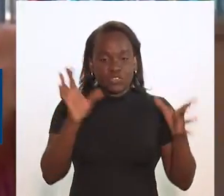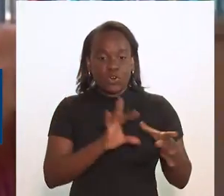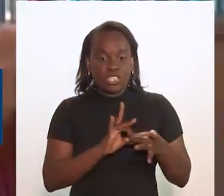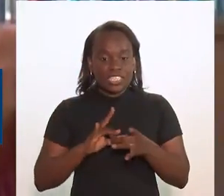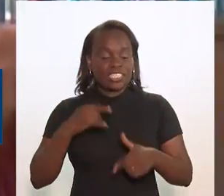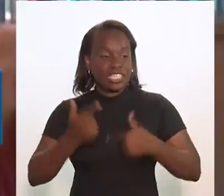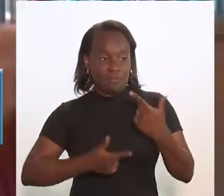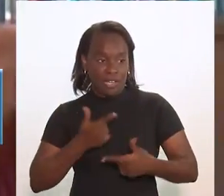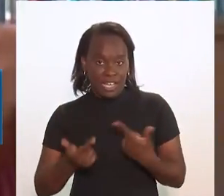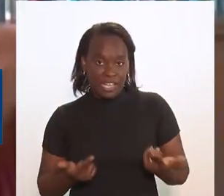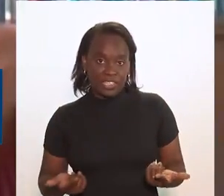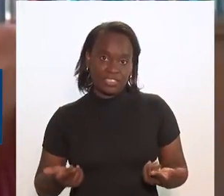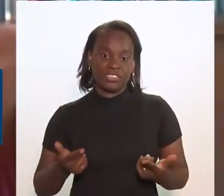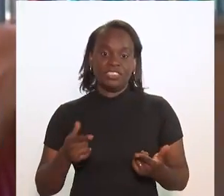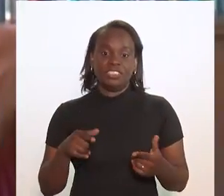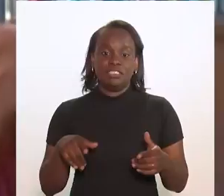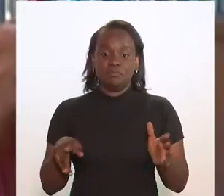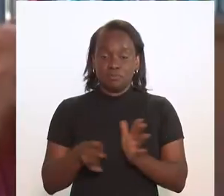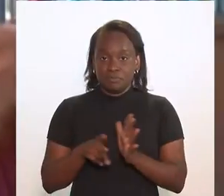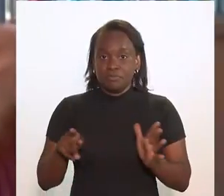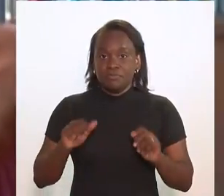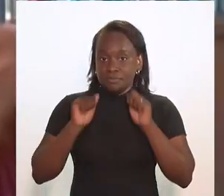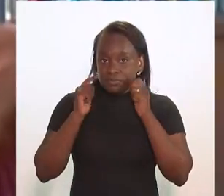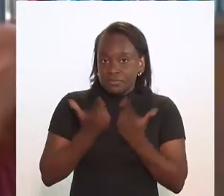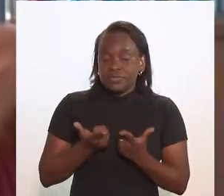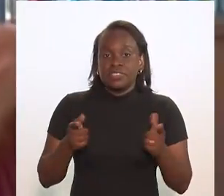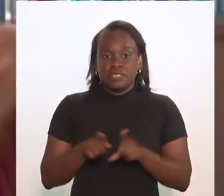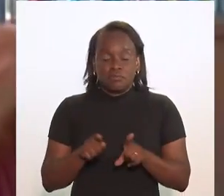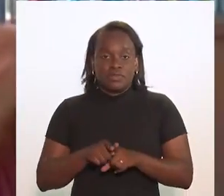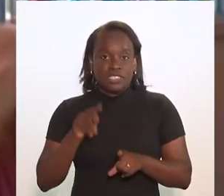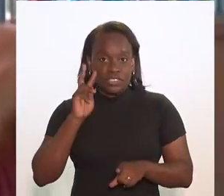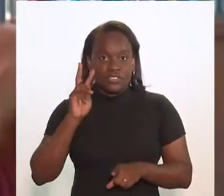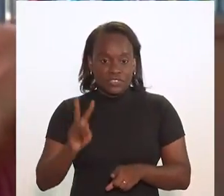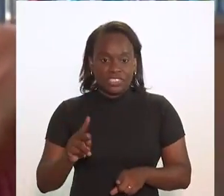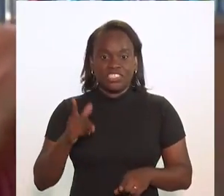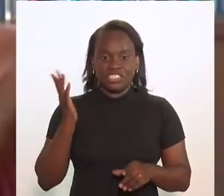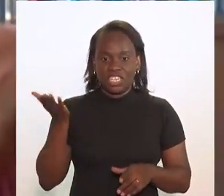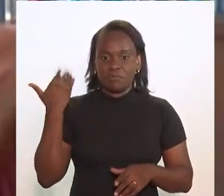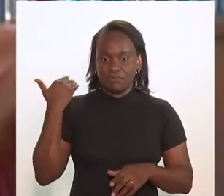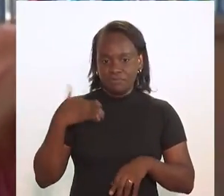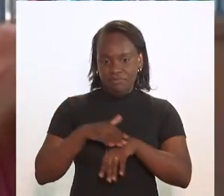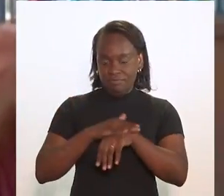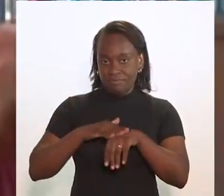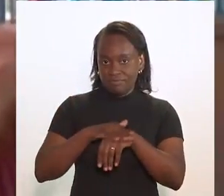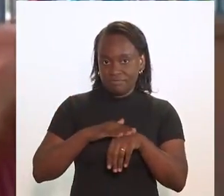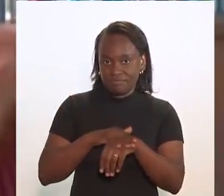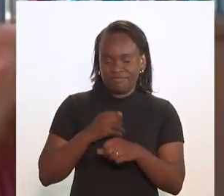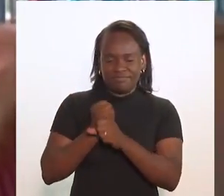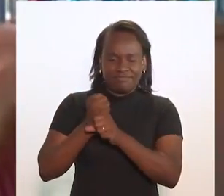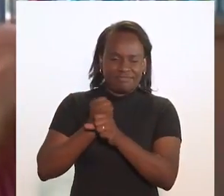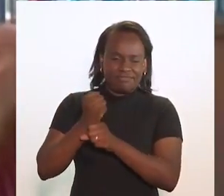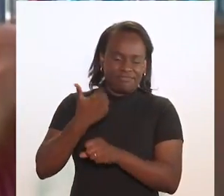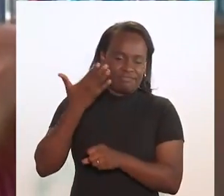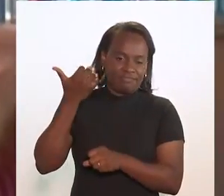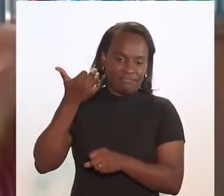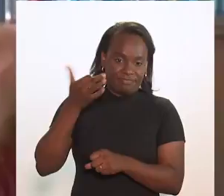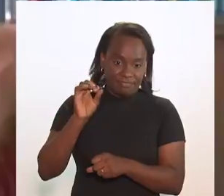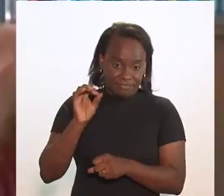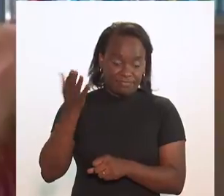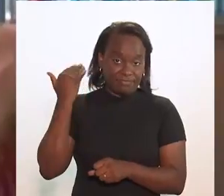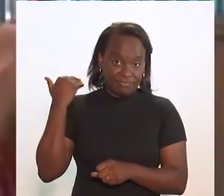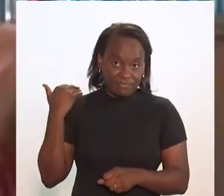contexto do trabalho da LERJ. E eu lembro que tivemos uma conversa há 10 anos